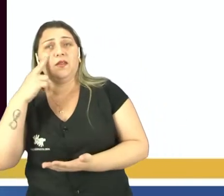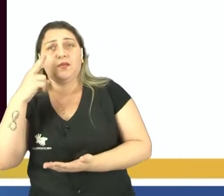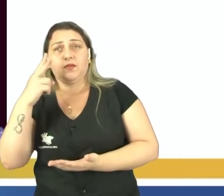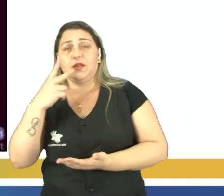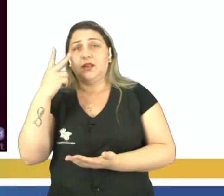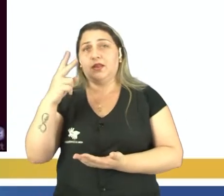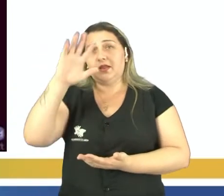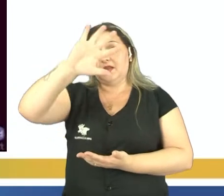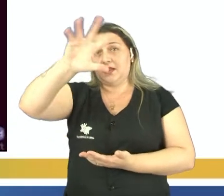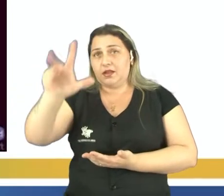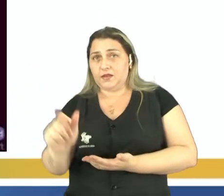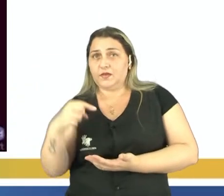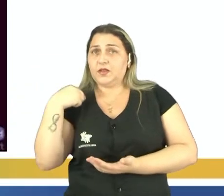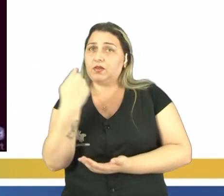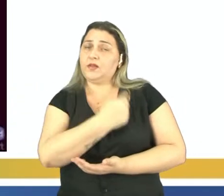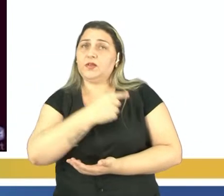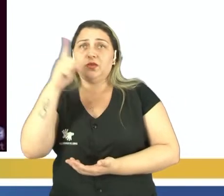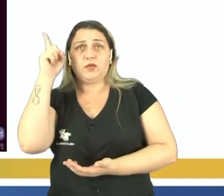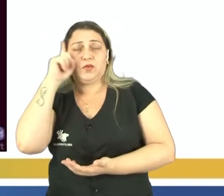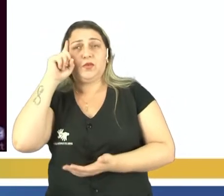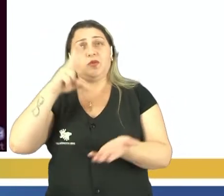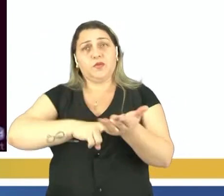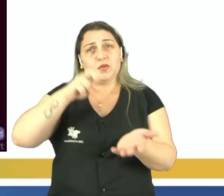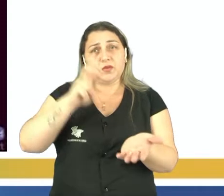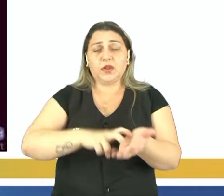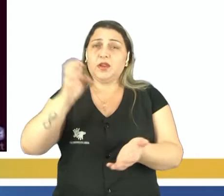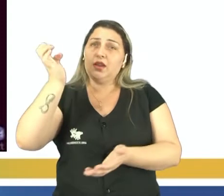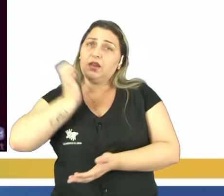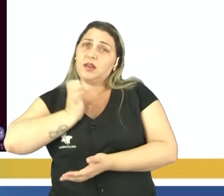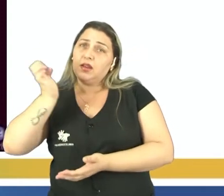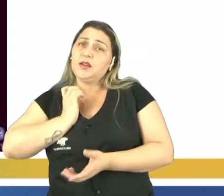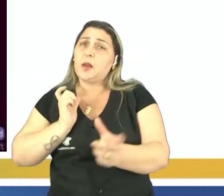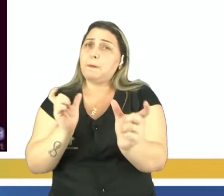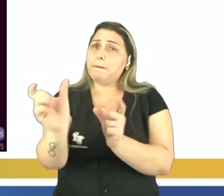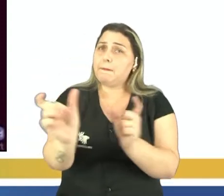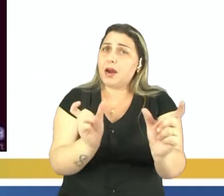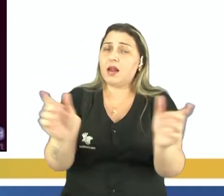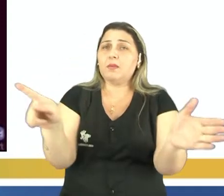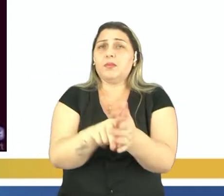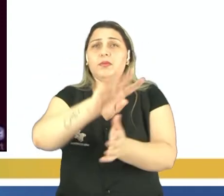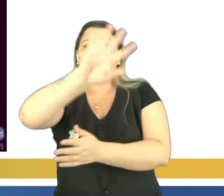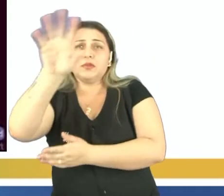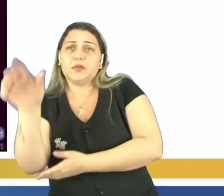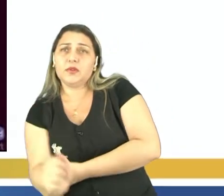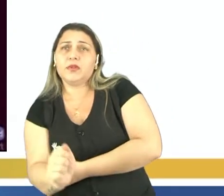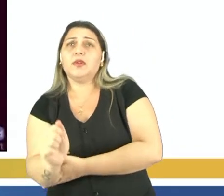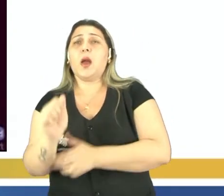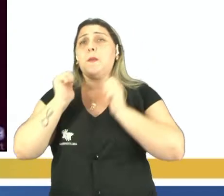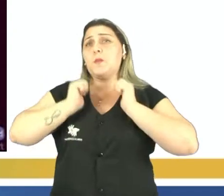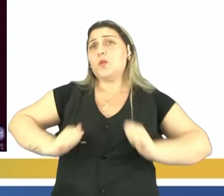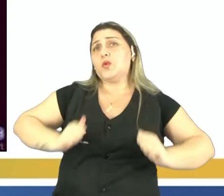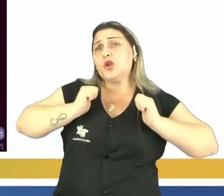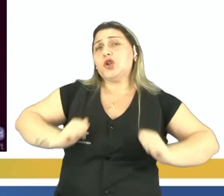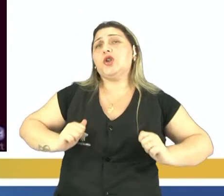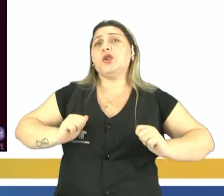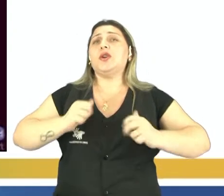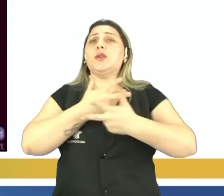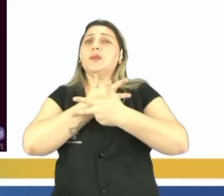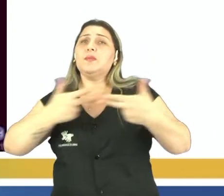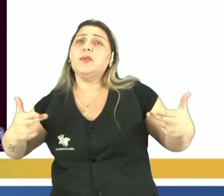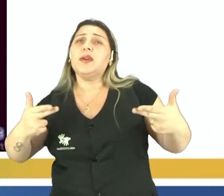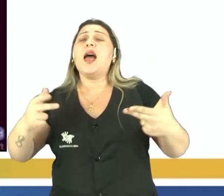sobre a África nossa de cada dia, né? O nosso vocabulário é rico em palavras de origem africana. Mochila, miçanga,